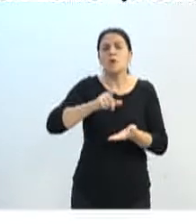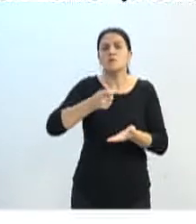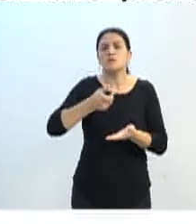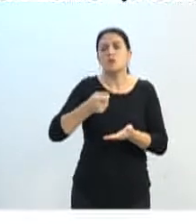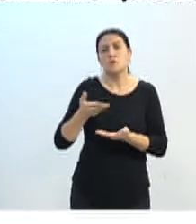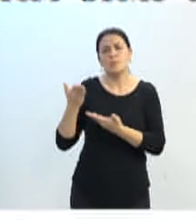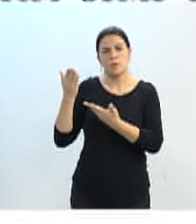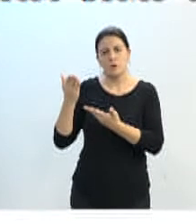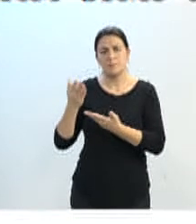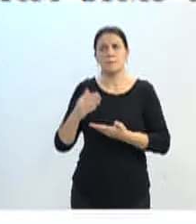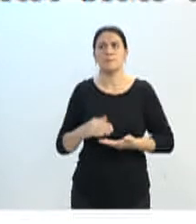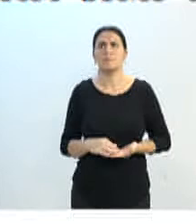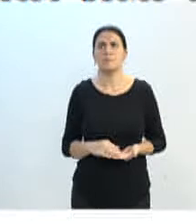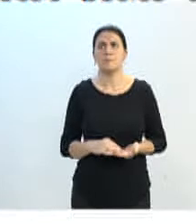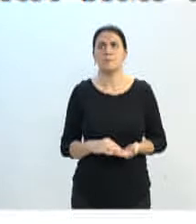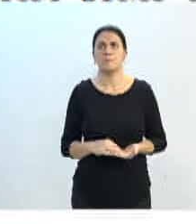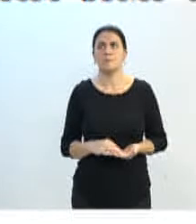daí.